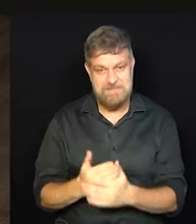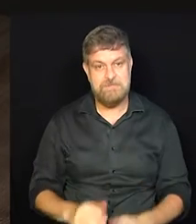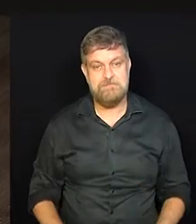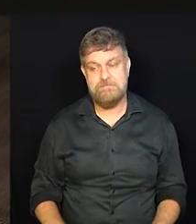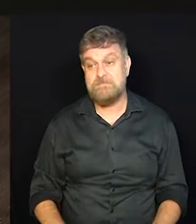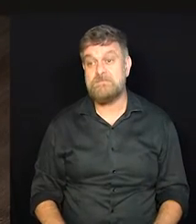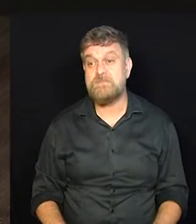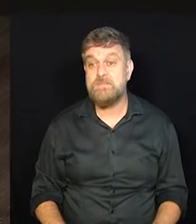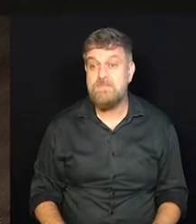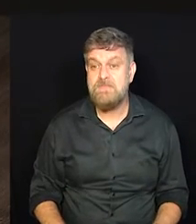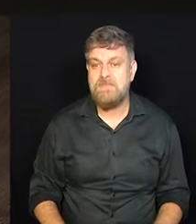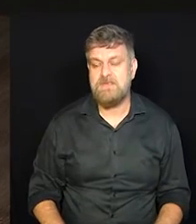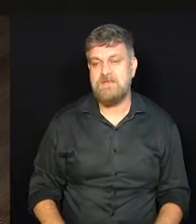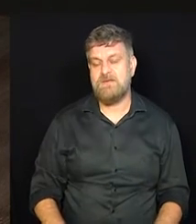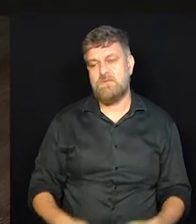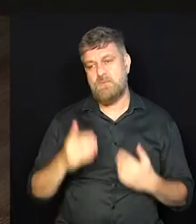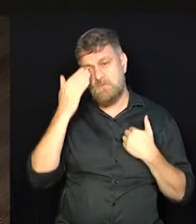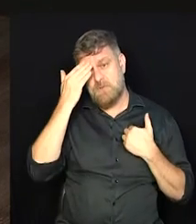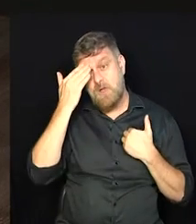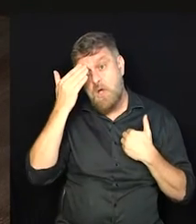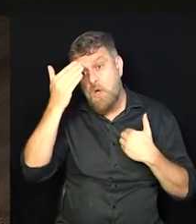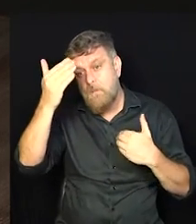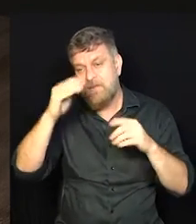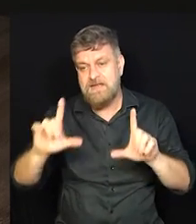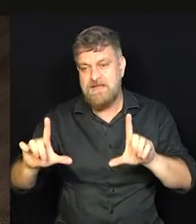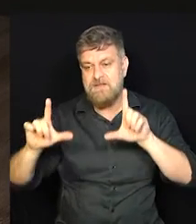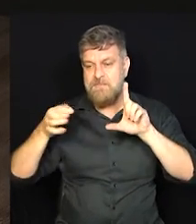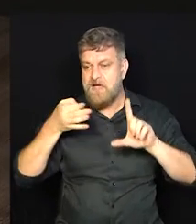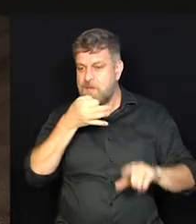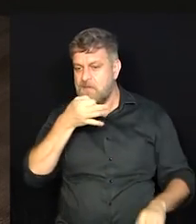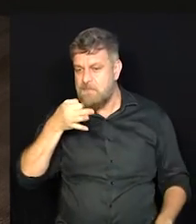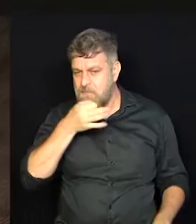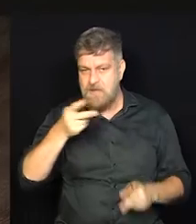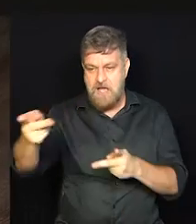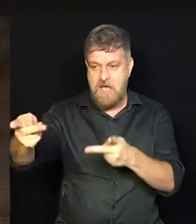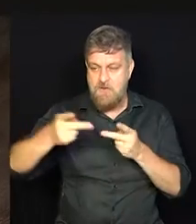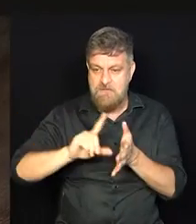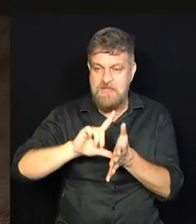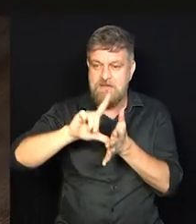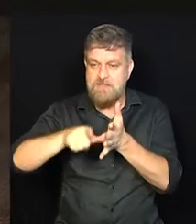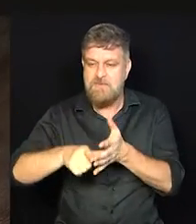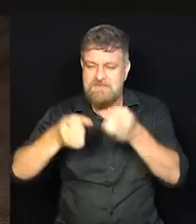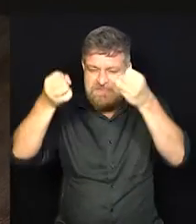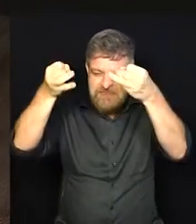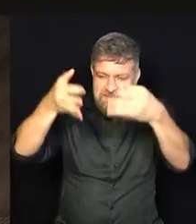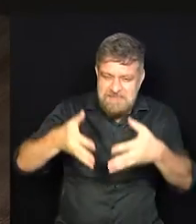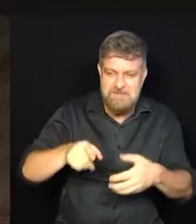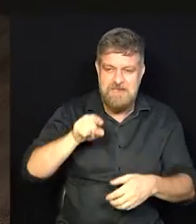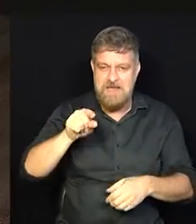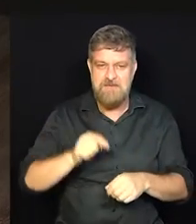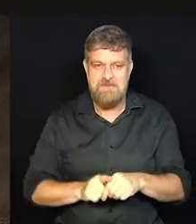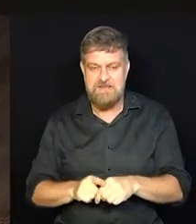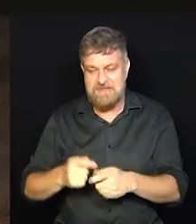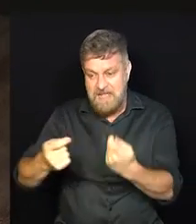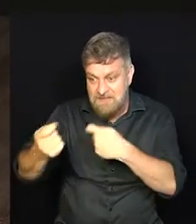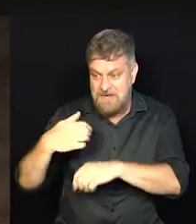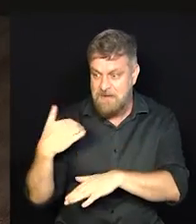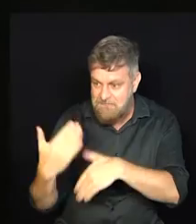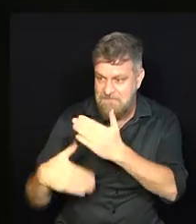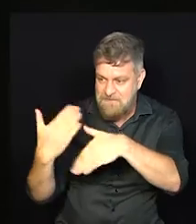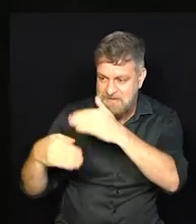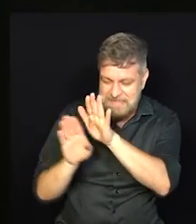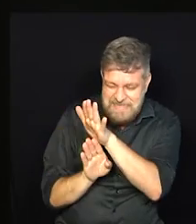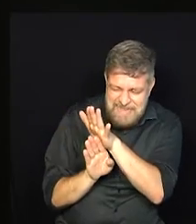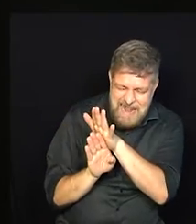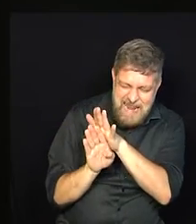Natália, agradeço a sua participação, viu? E fica aqui o convite para uma próxima oportunidade para você contar mais aí conforme o seu negócio for cada